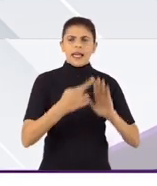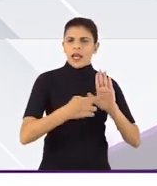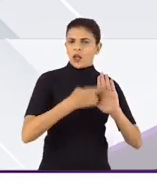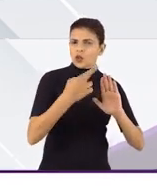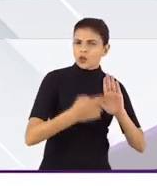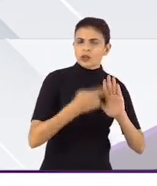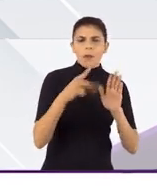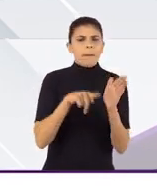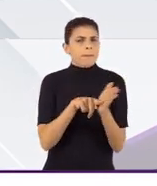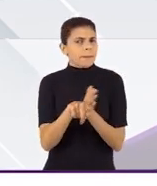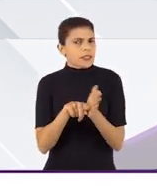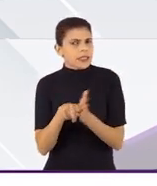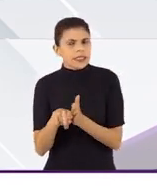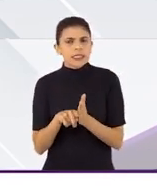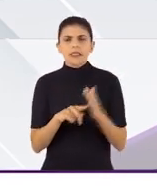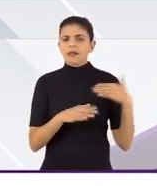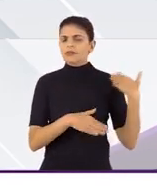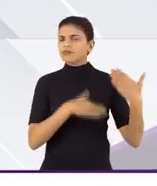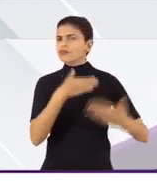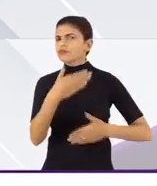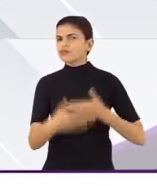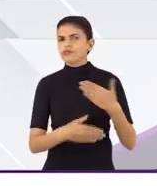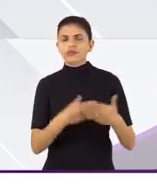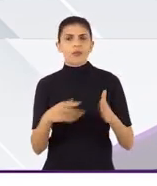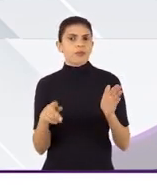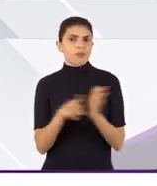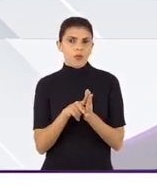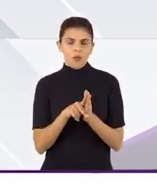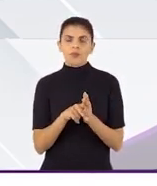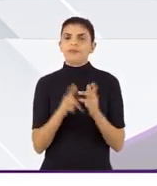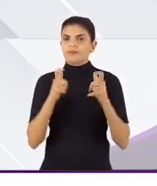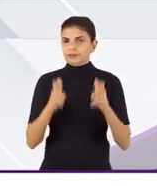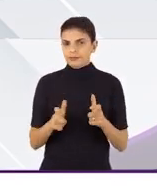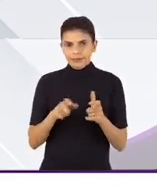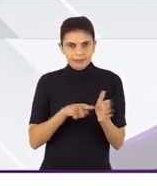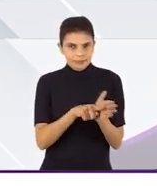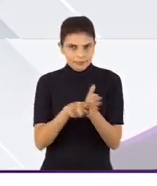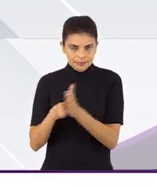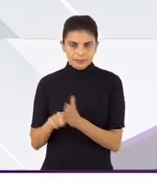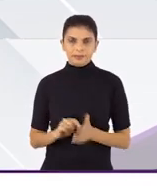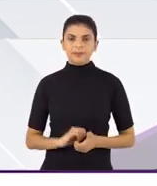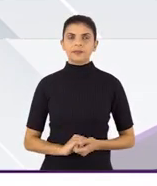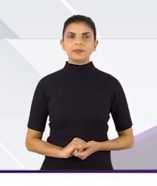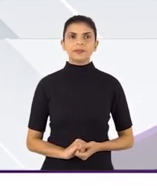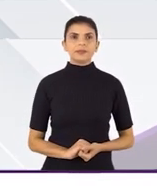resoluções de pesquisa que temos dentro do nosso ambiente.